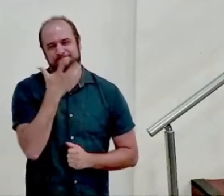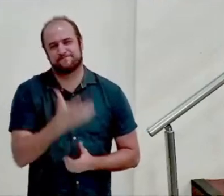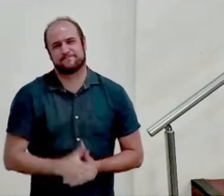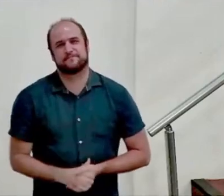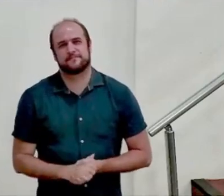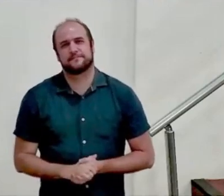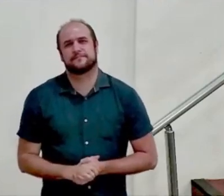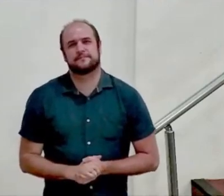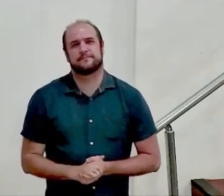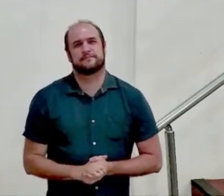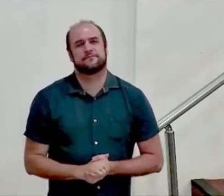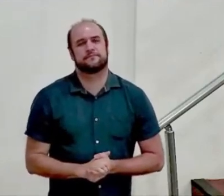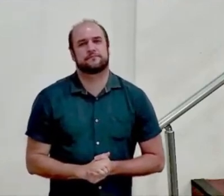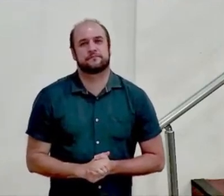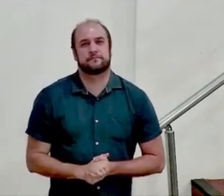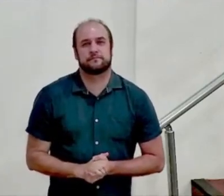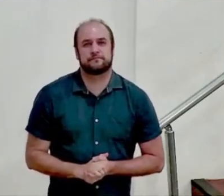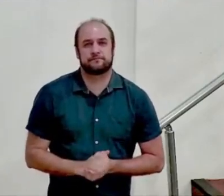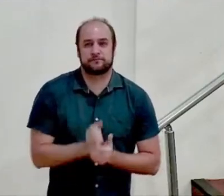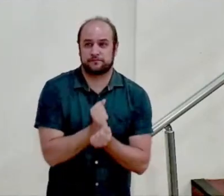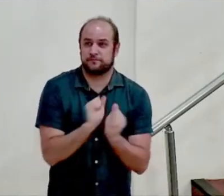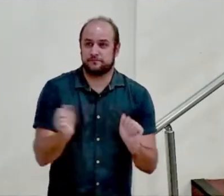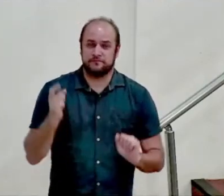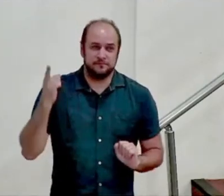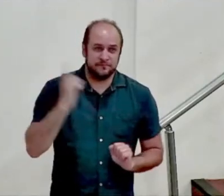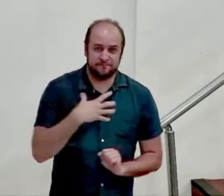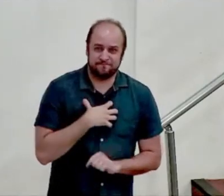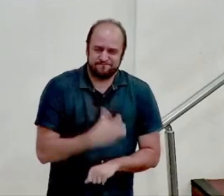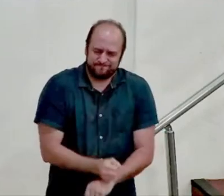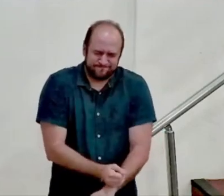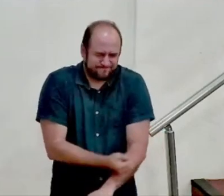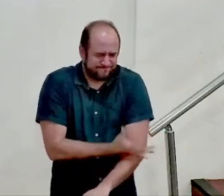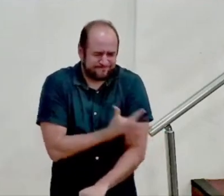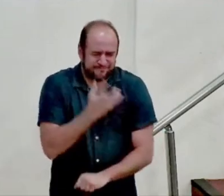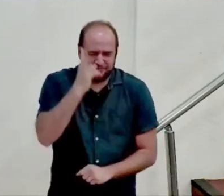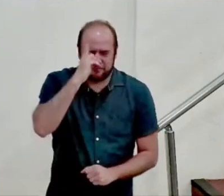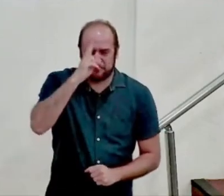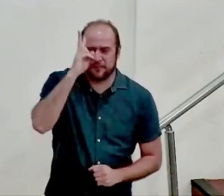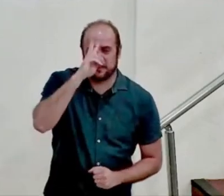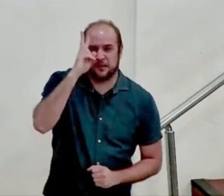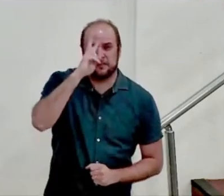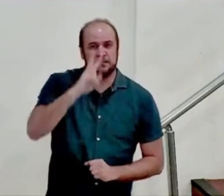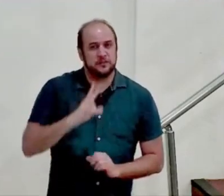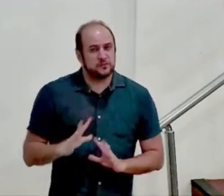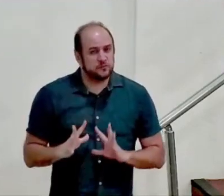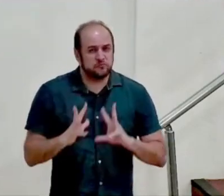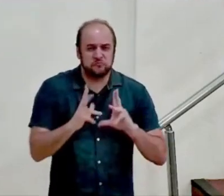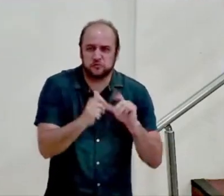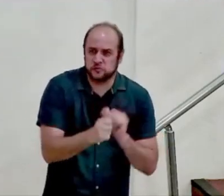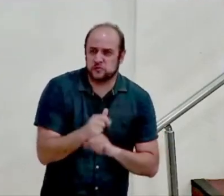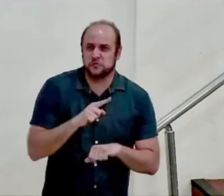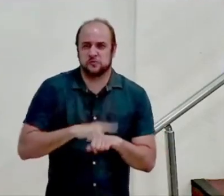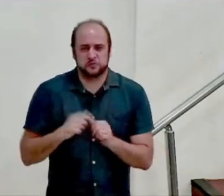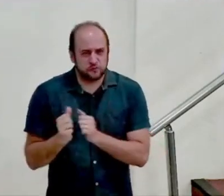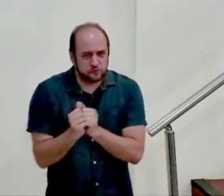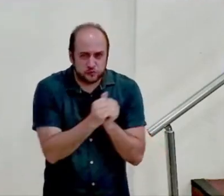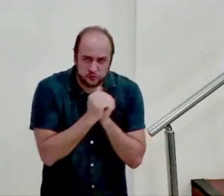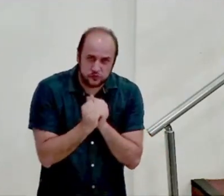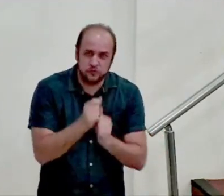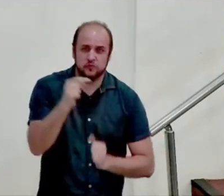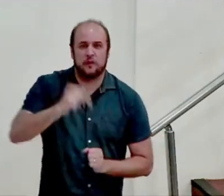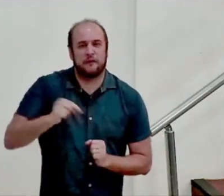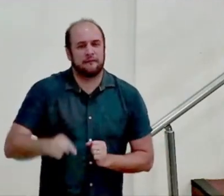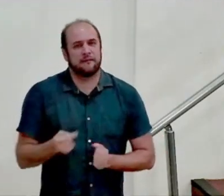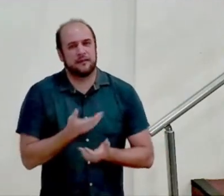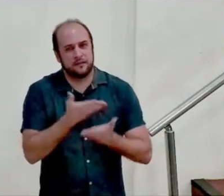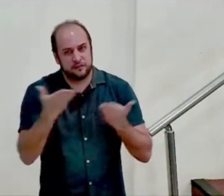é impossível vir aqui não se emocionar e lembrar de todos os momentos que nós passamos juntos com os